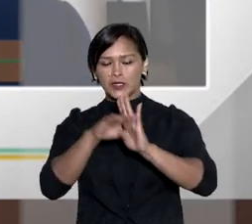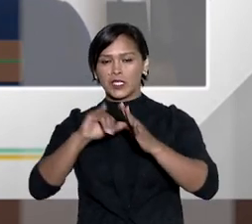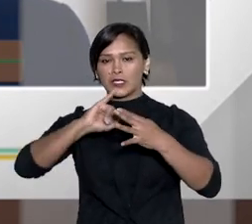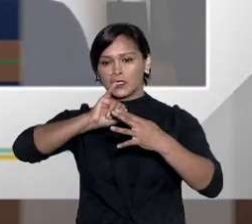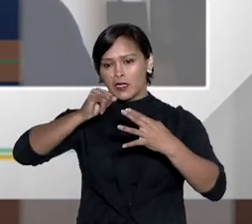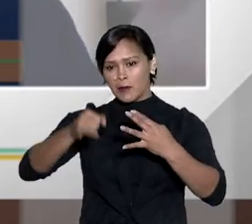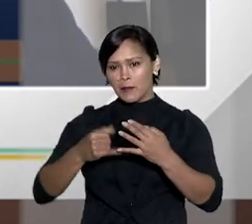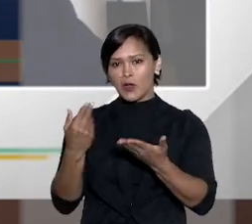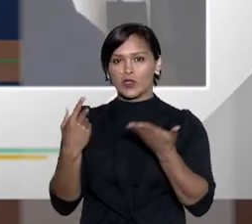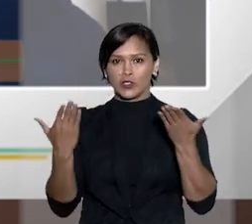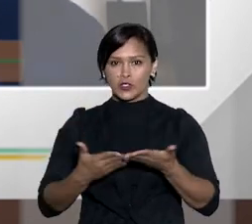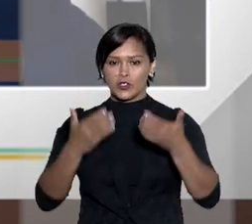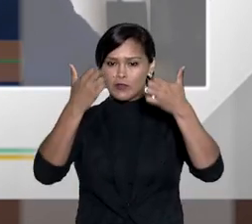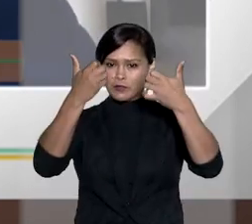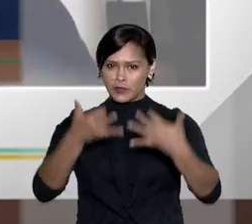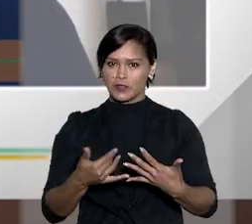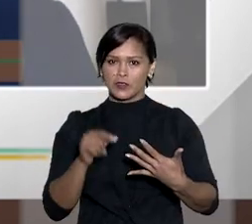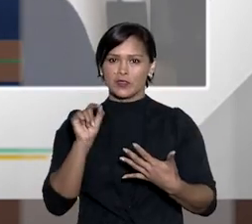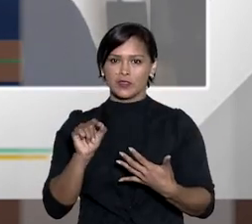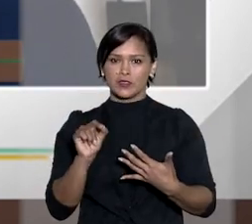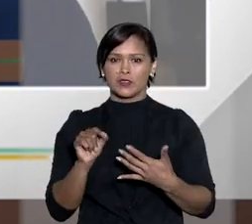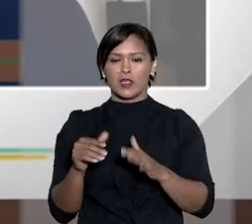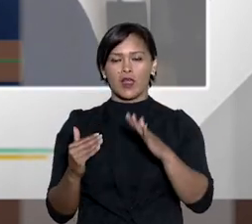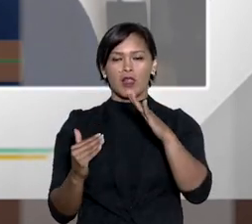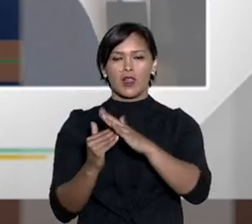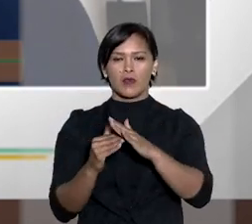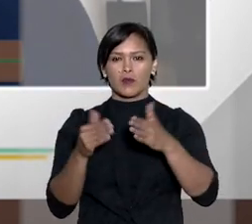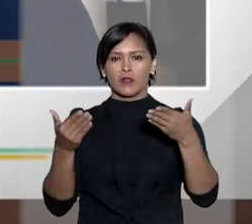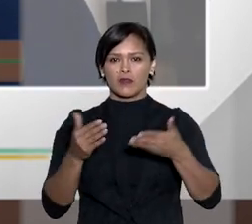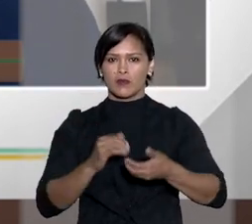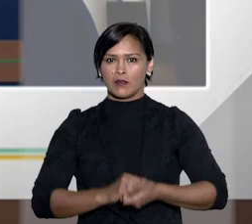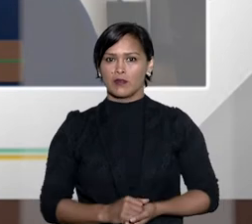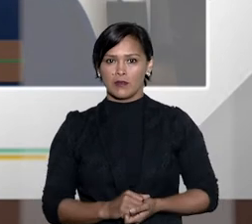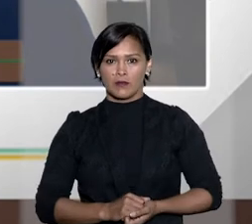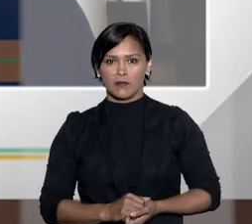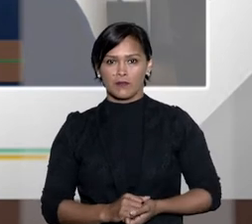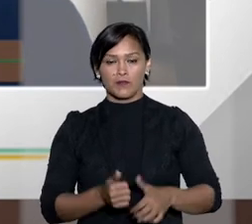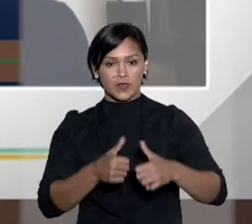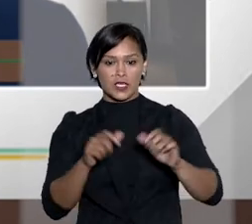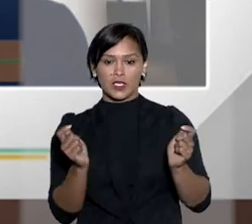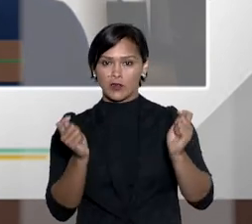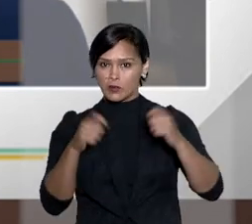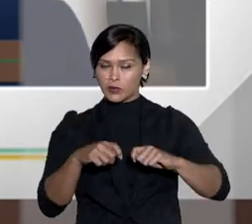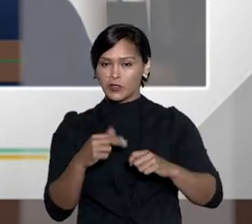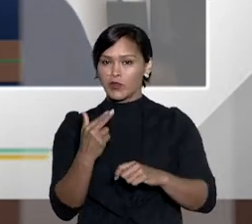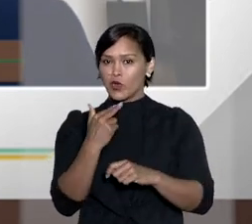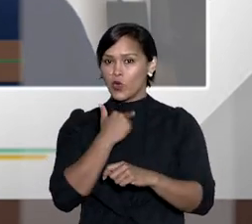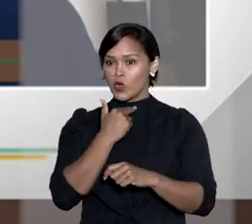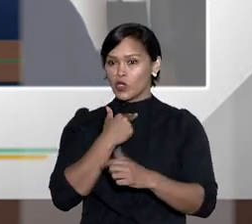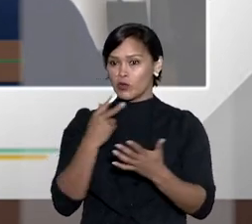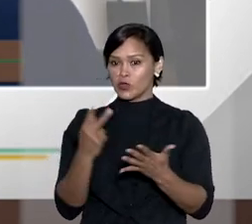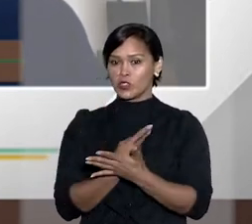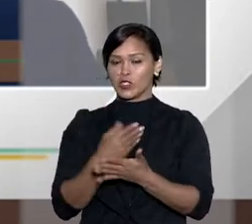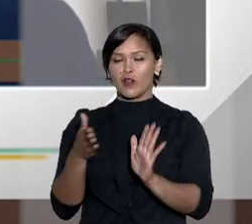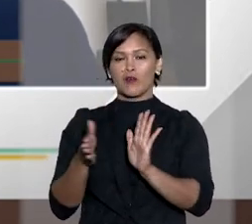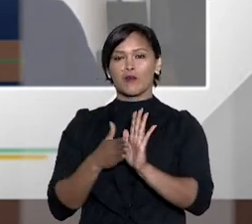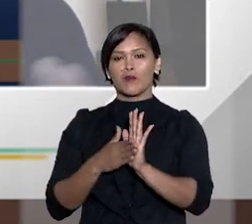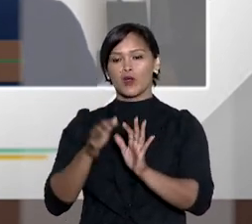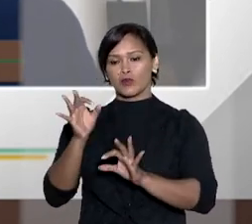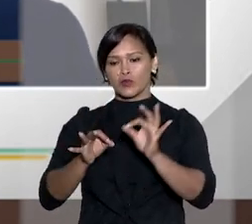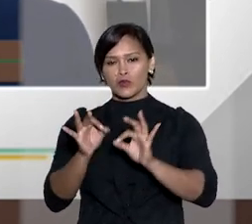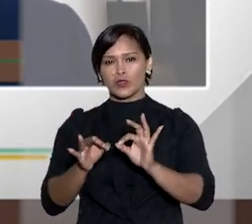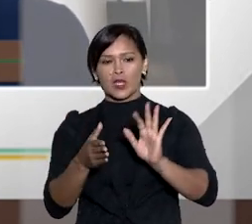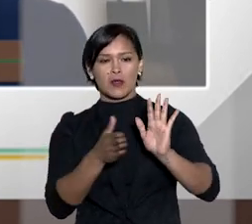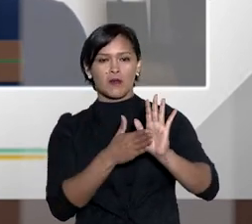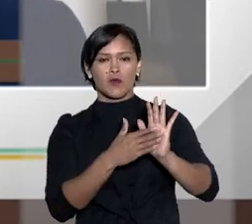40 salários mínimos ou que estejam dentro daquelas hipóteses que já foi delimitada daqui então é